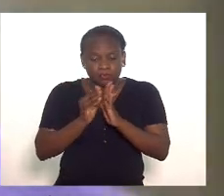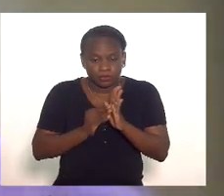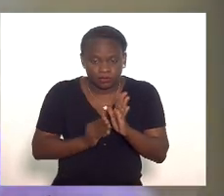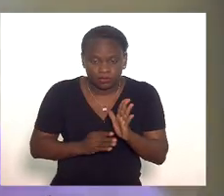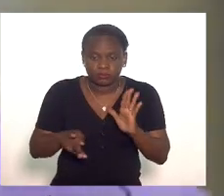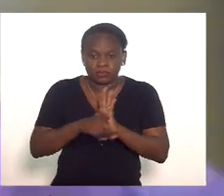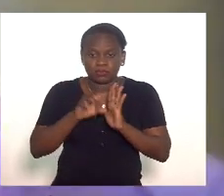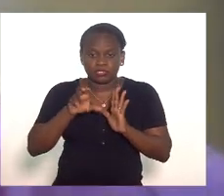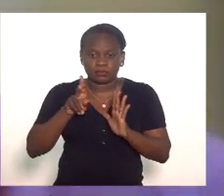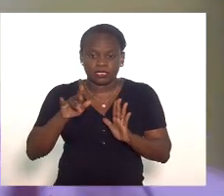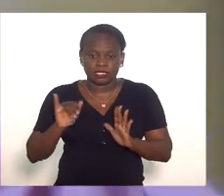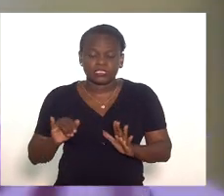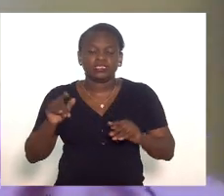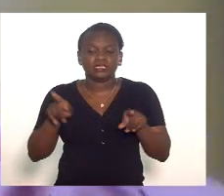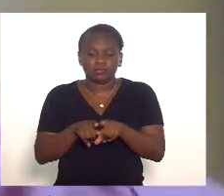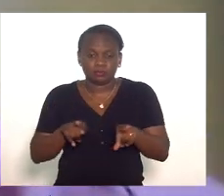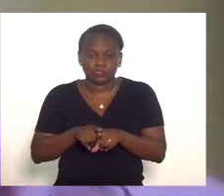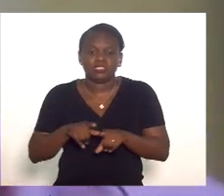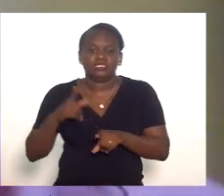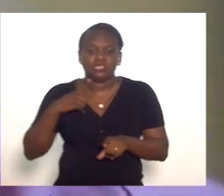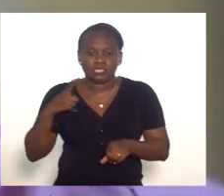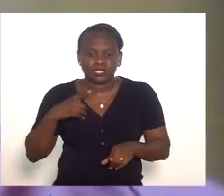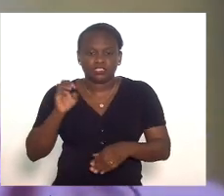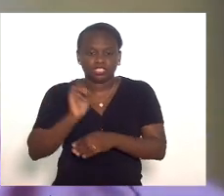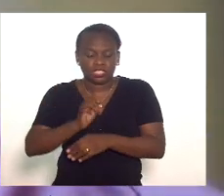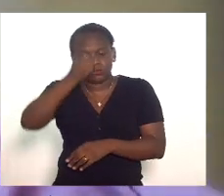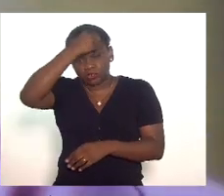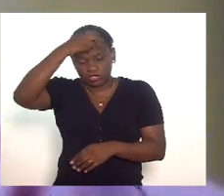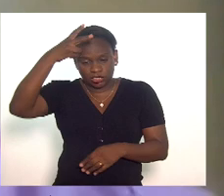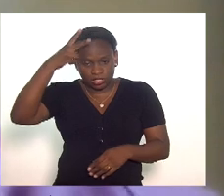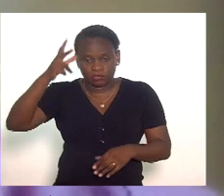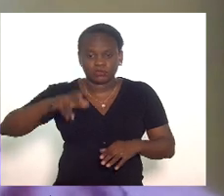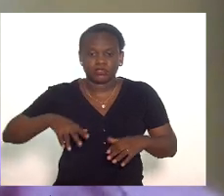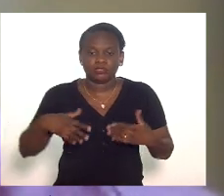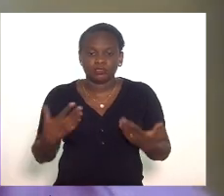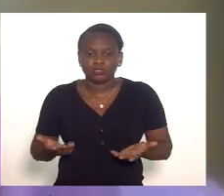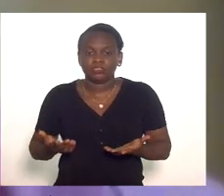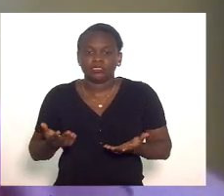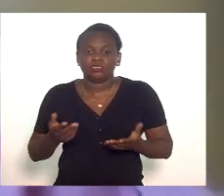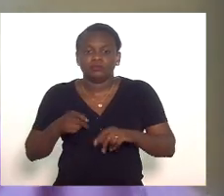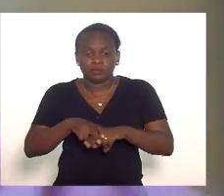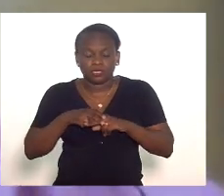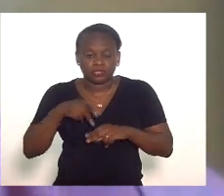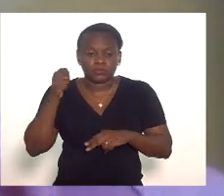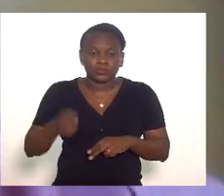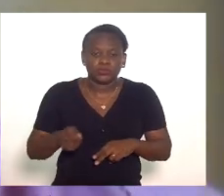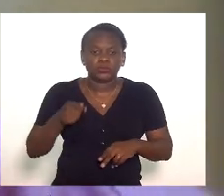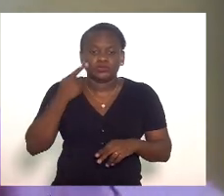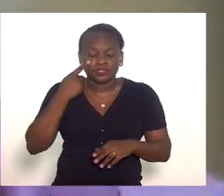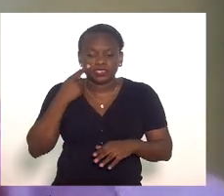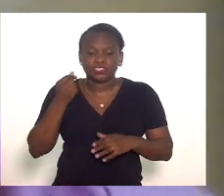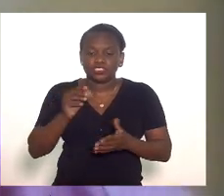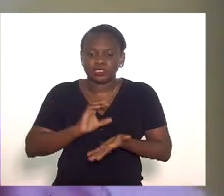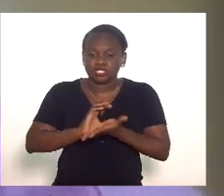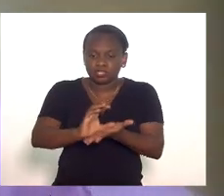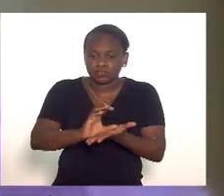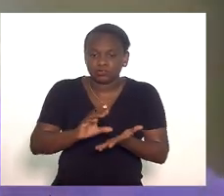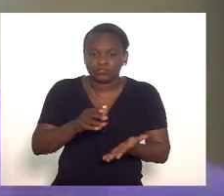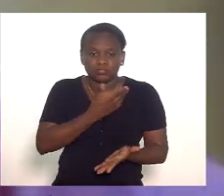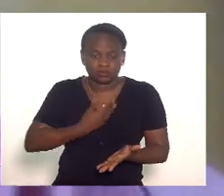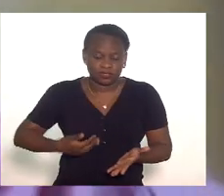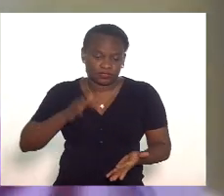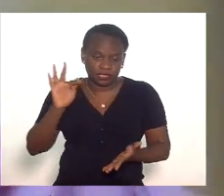CPI que alcança também estados e municípios no tocante a execução dos recursos federais